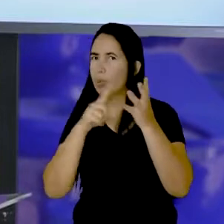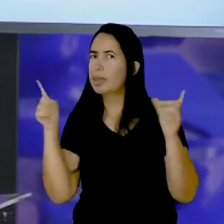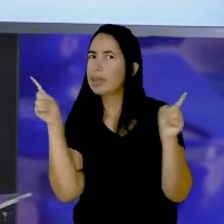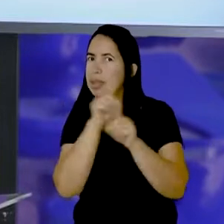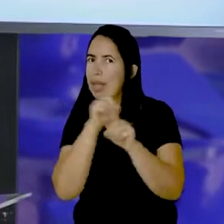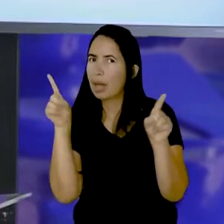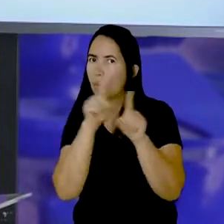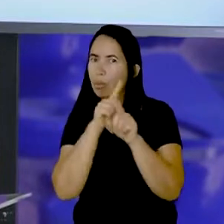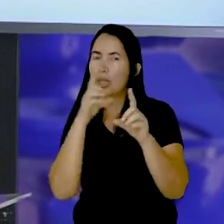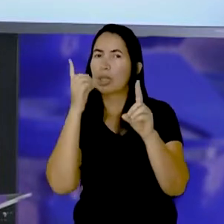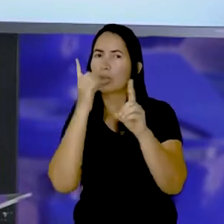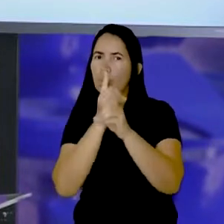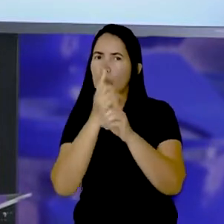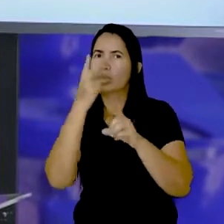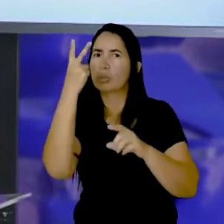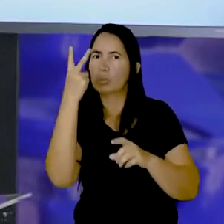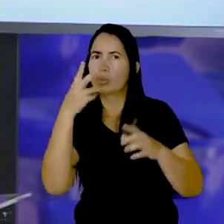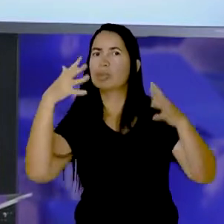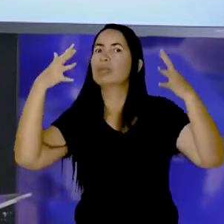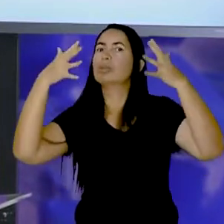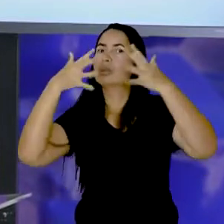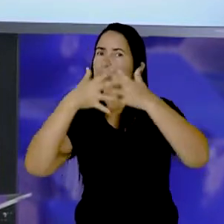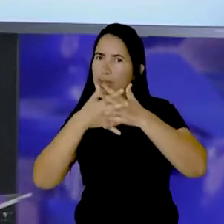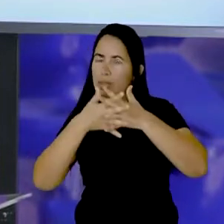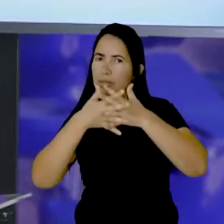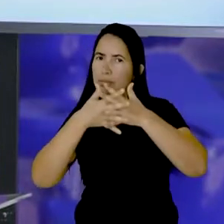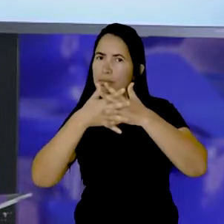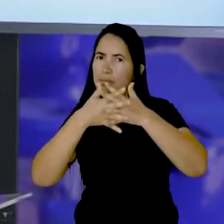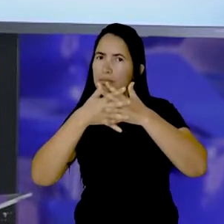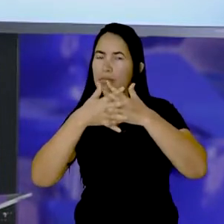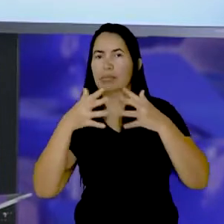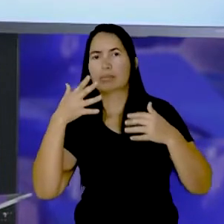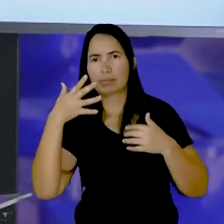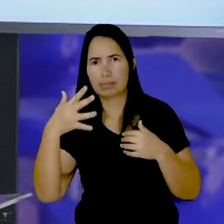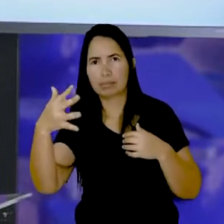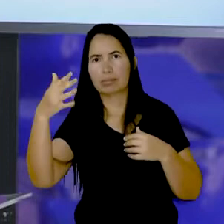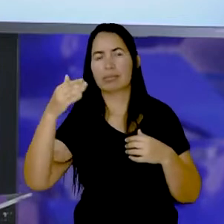É o encontro de duas consoantes, tá? Continuando